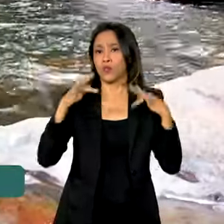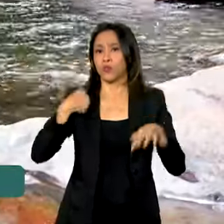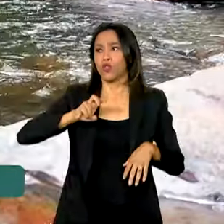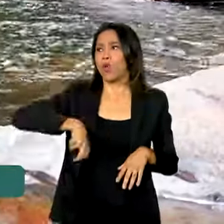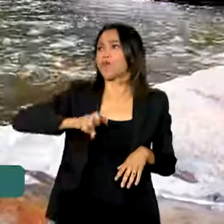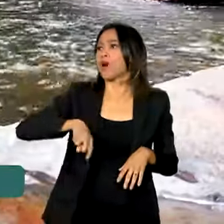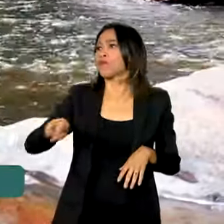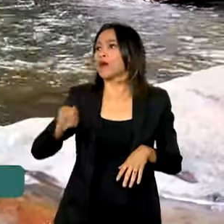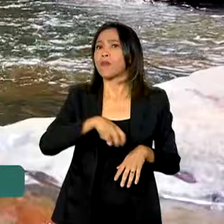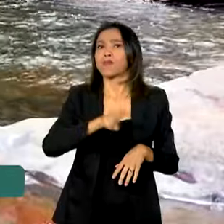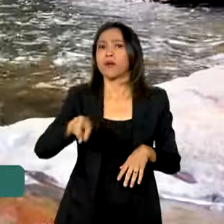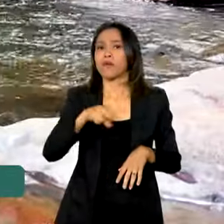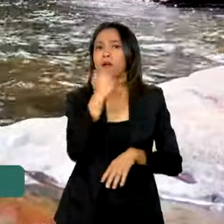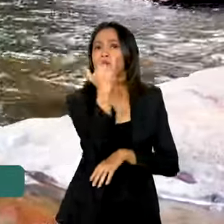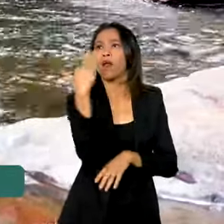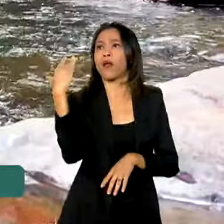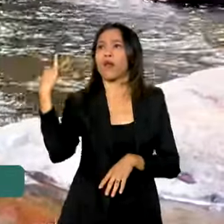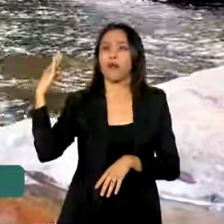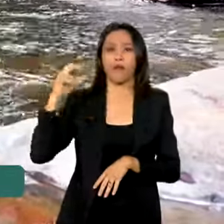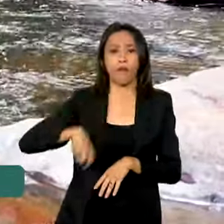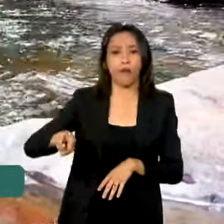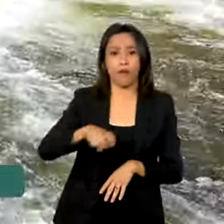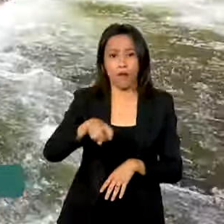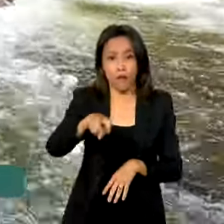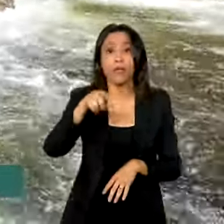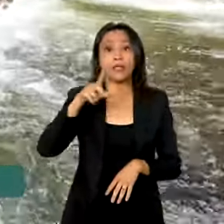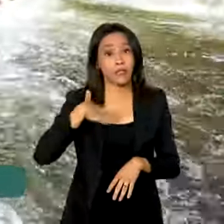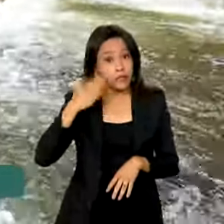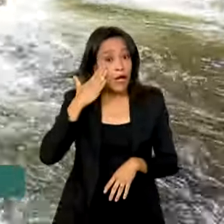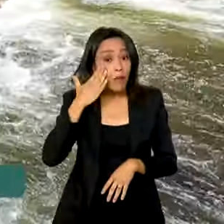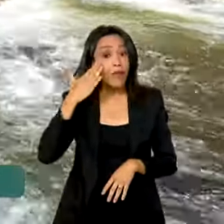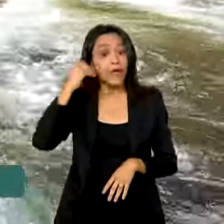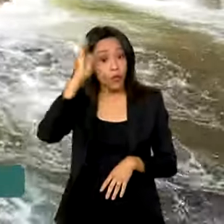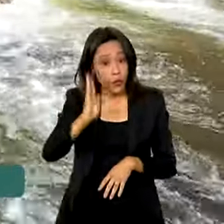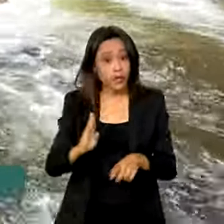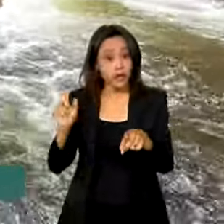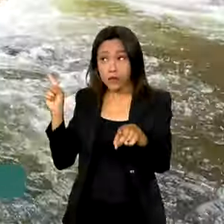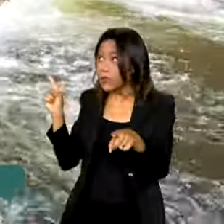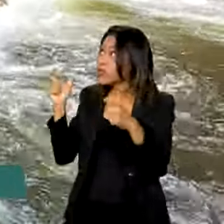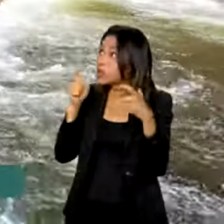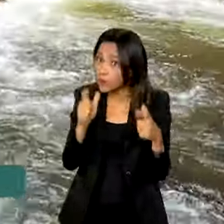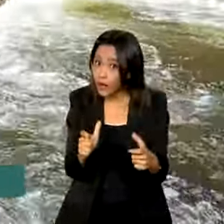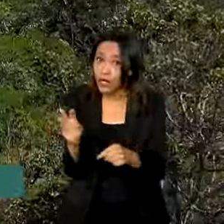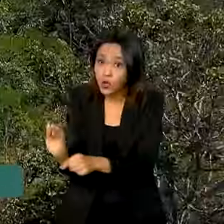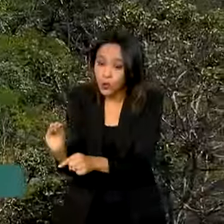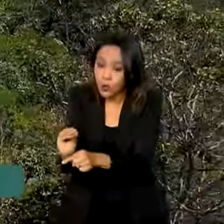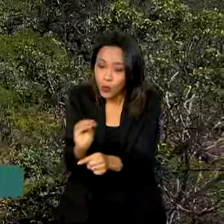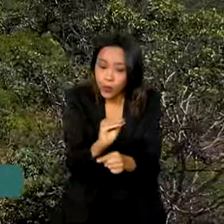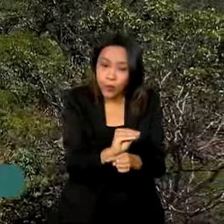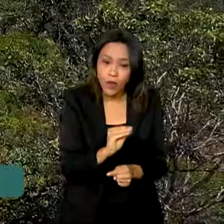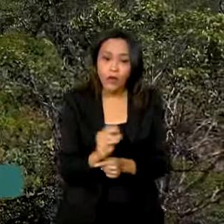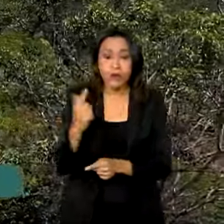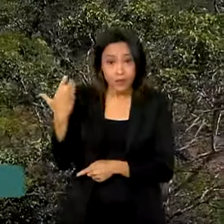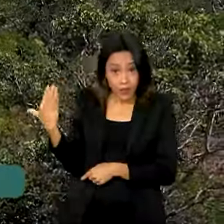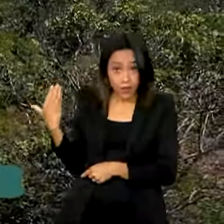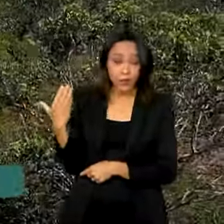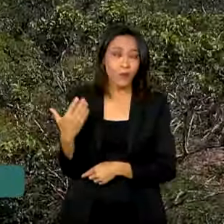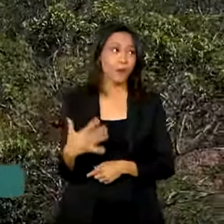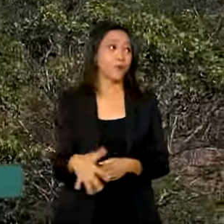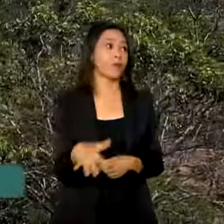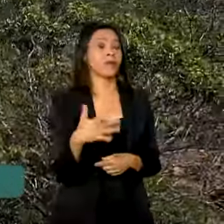saber que no Brasil tem unidades de conservação com esse distintivo, isso agrega